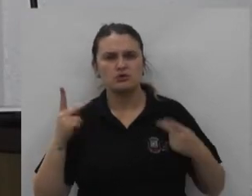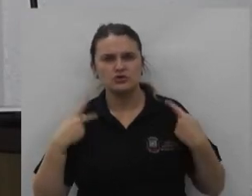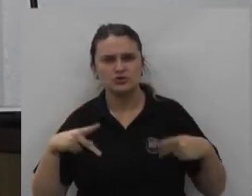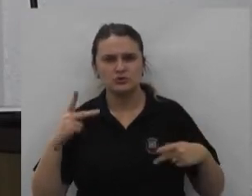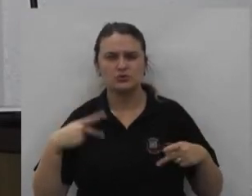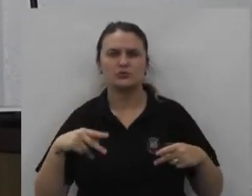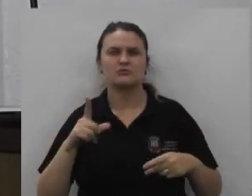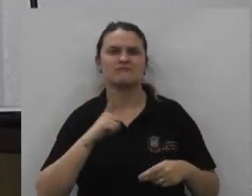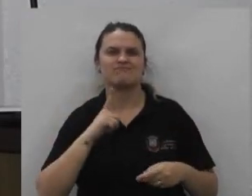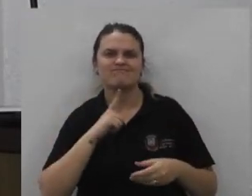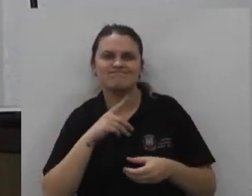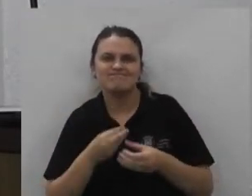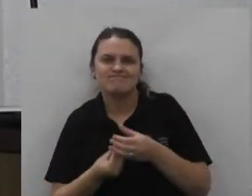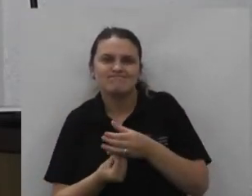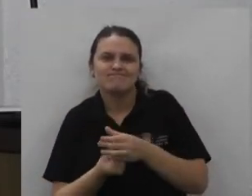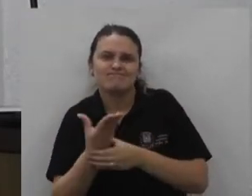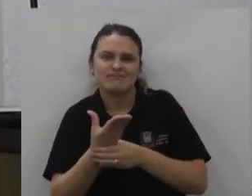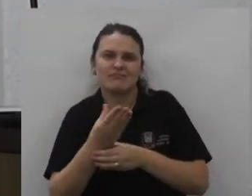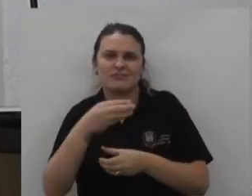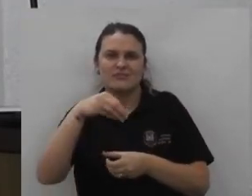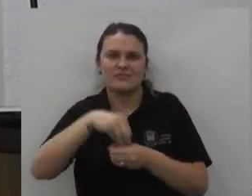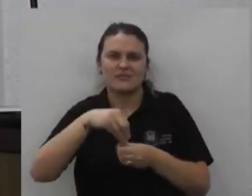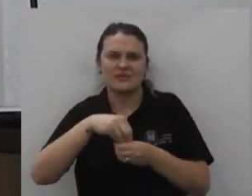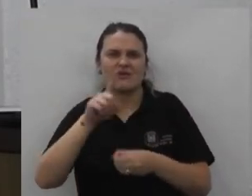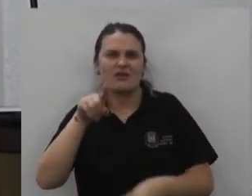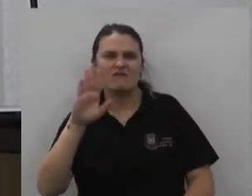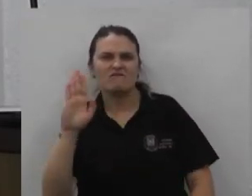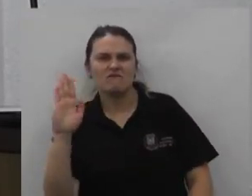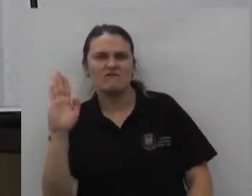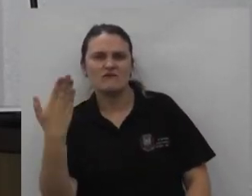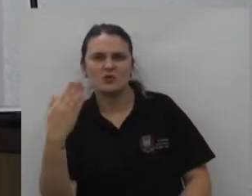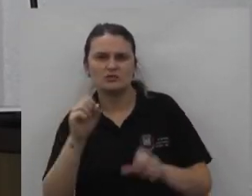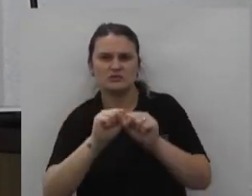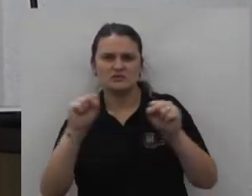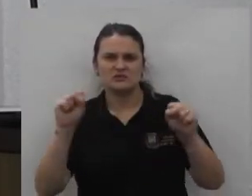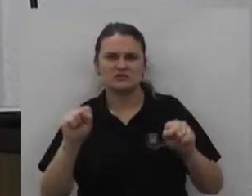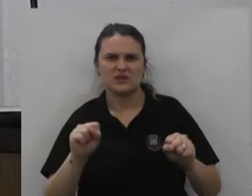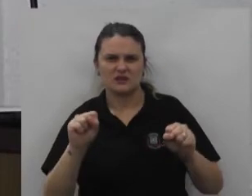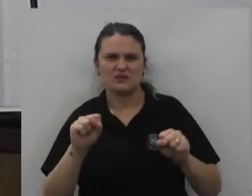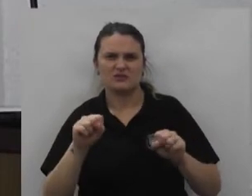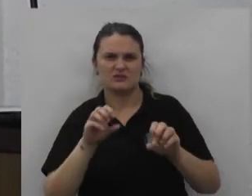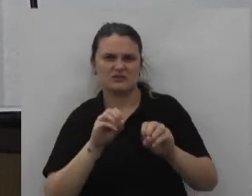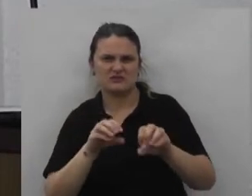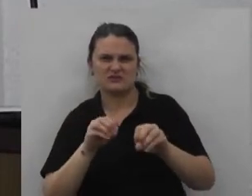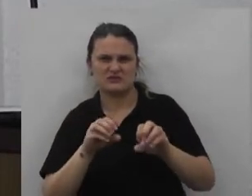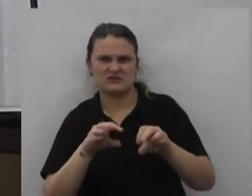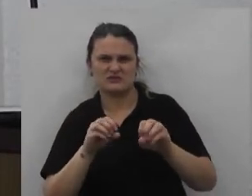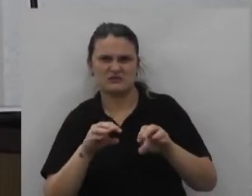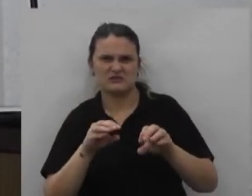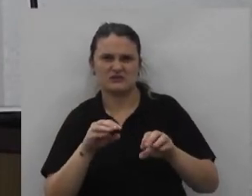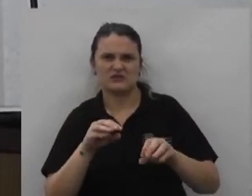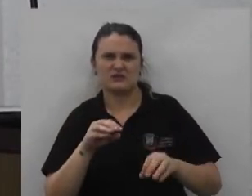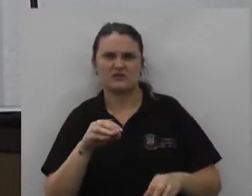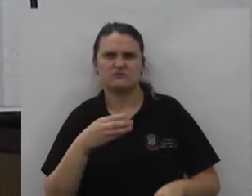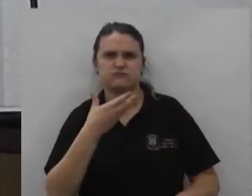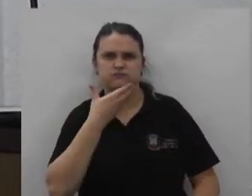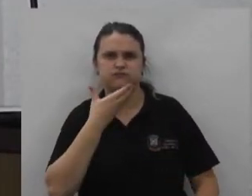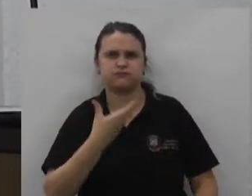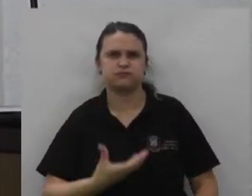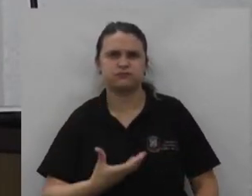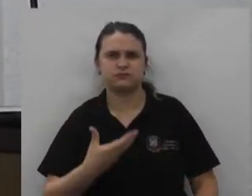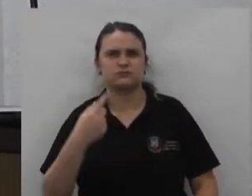trazido e implantado por um falso sistema pseudo-pedagógico de Paulo Freire